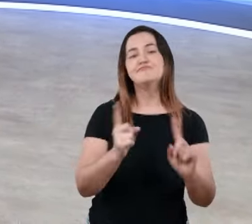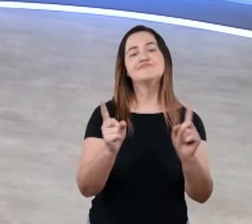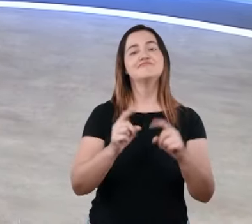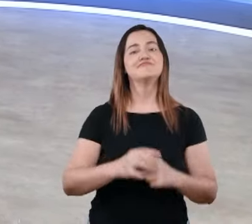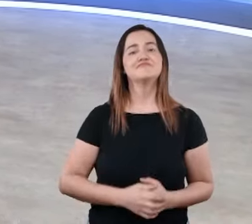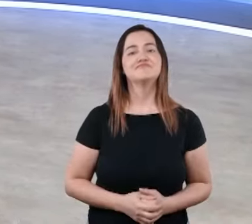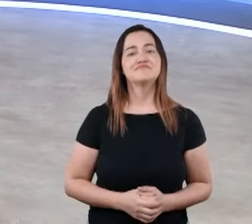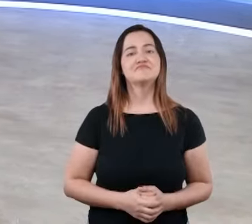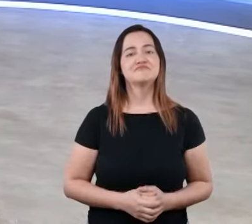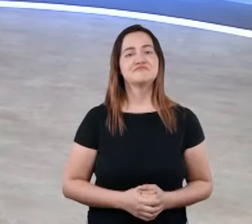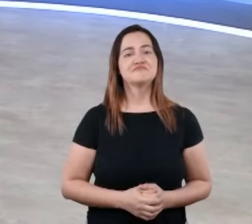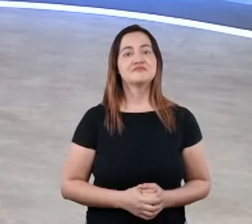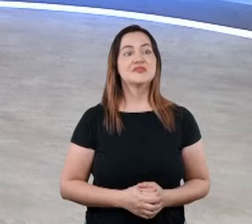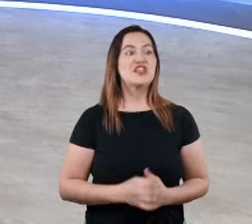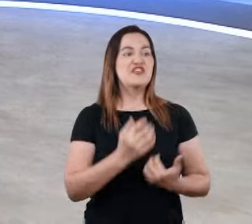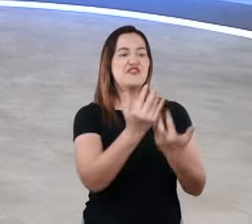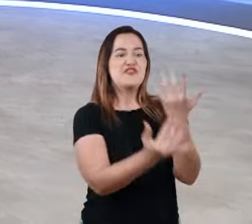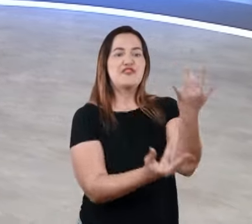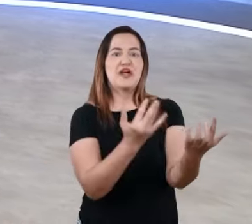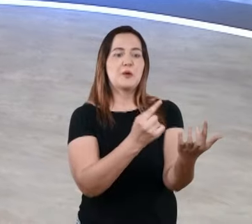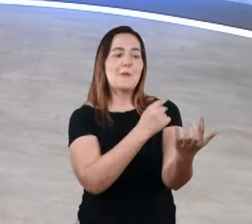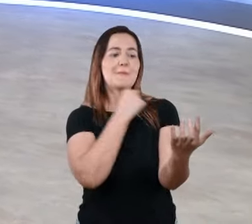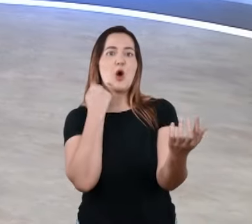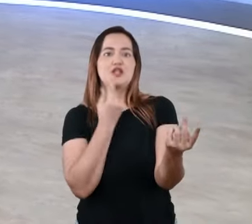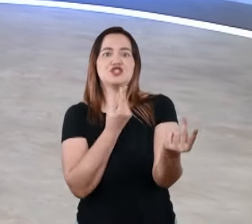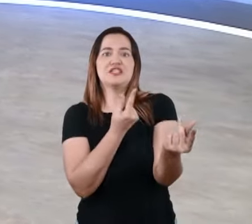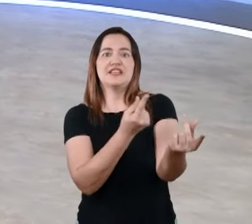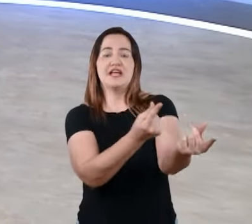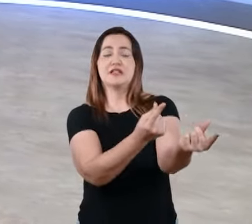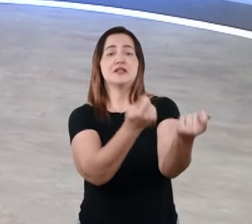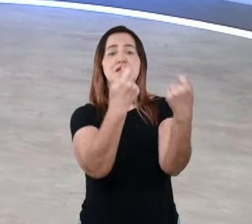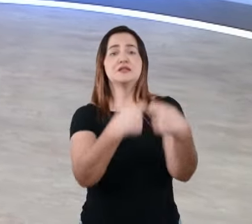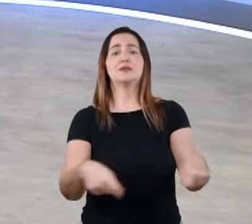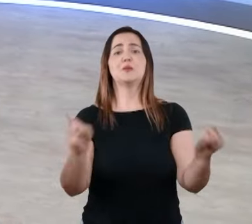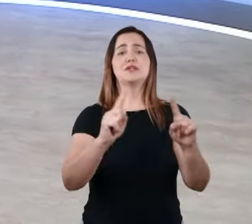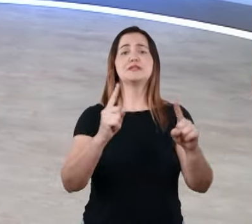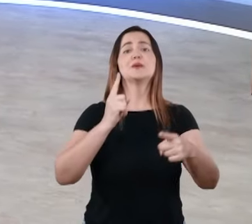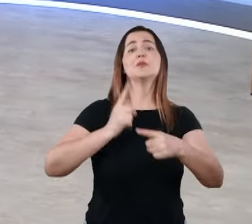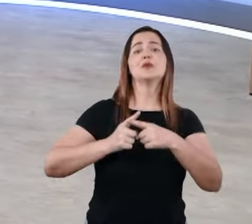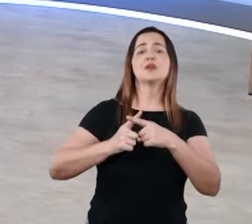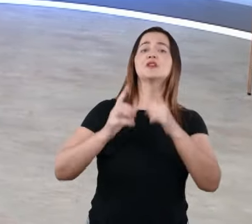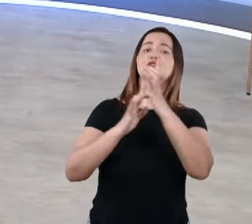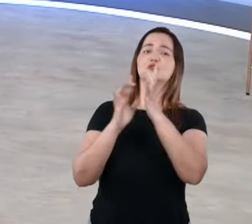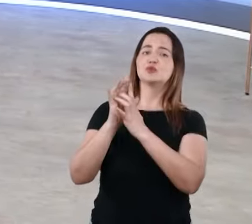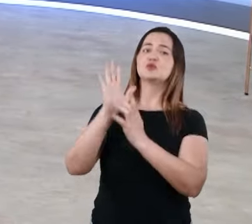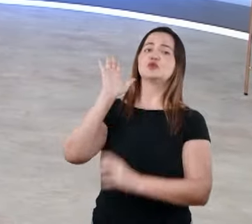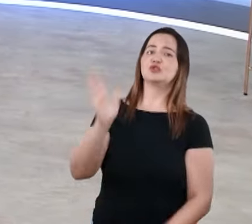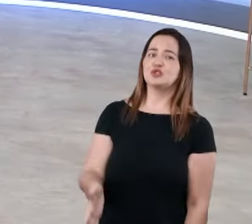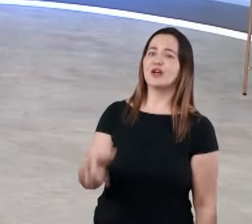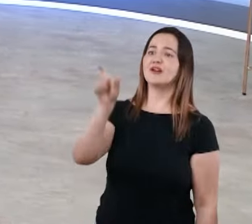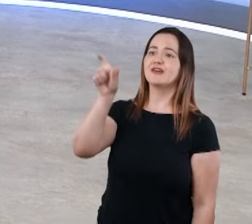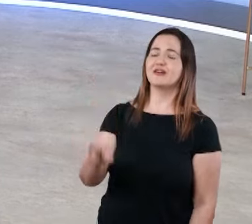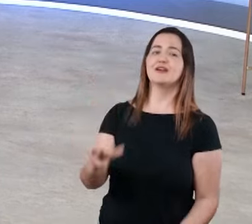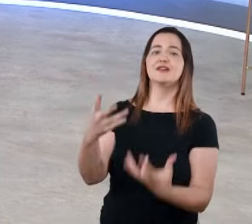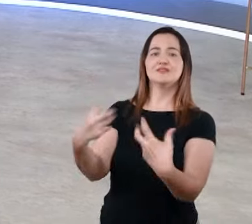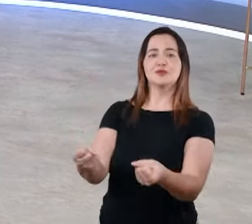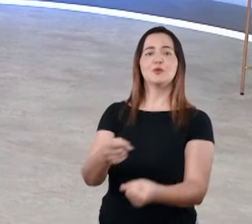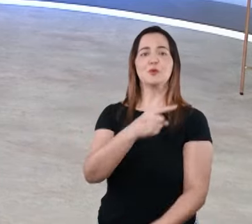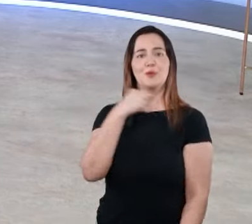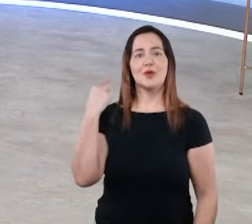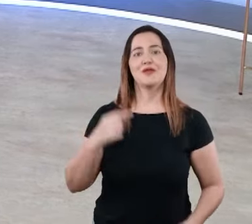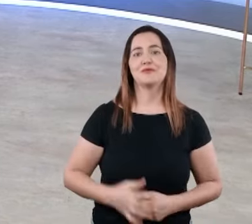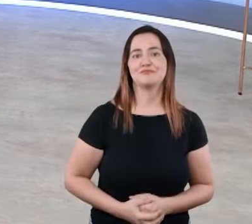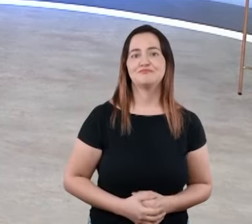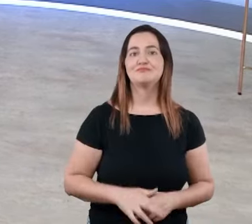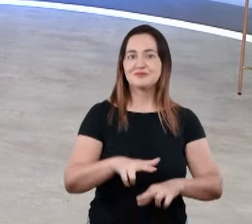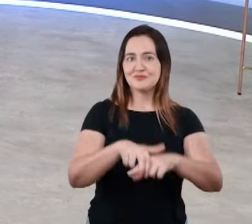não precisamos enfrentar esse inferno, que é a consequência de separar-se de Deus, porque hoje Cristo abre as portas para que tenhamos a vida